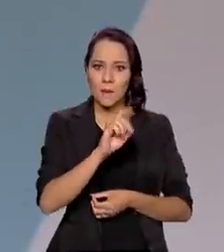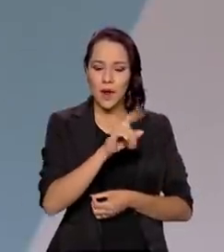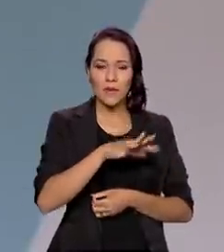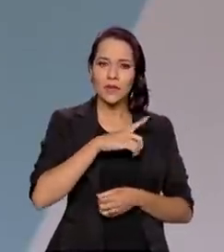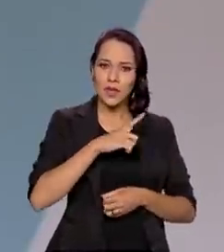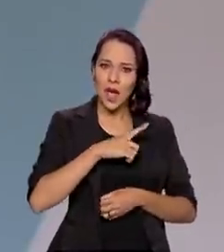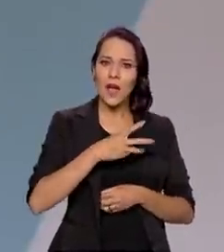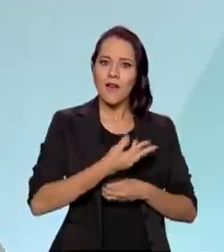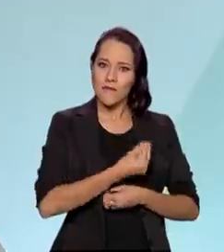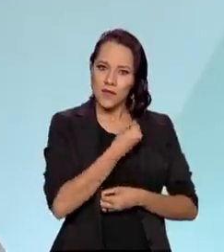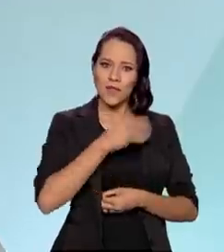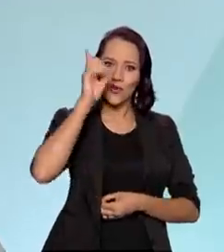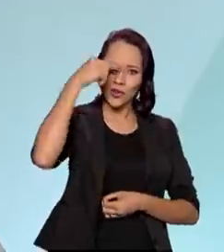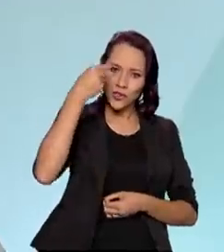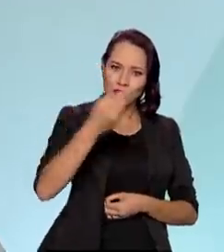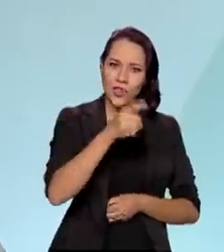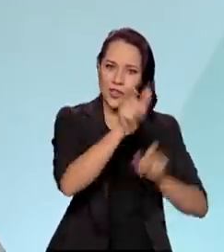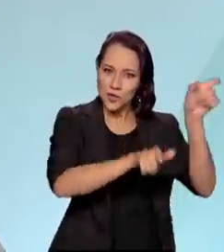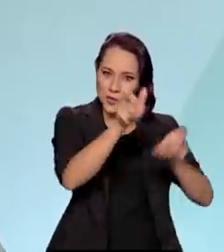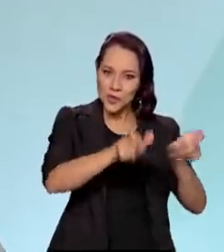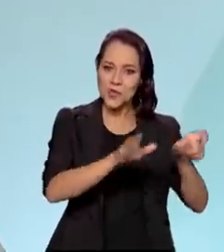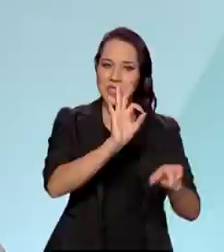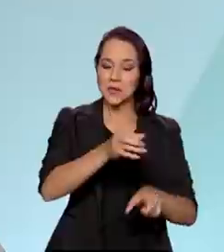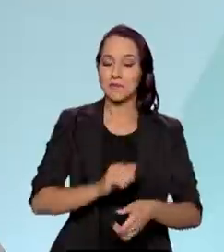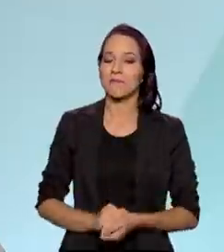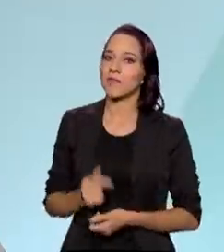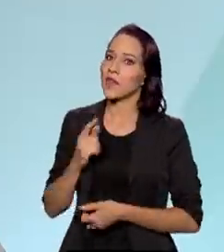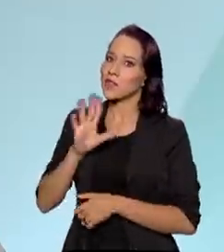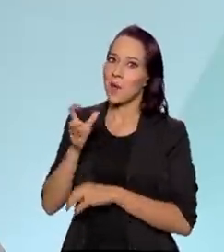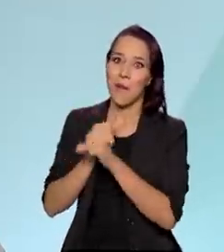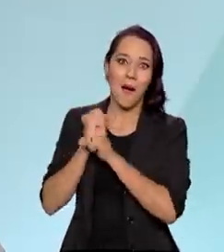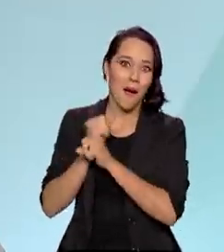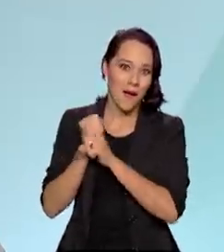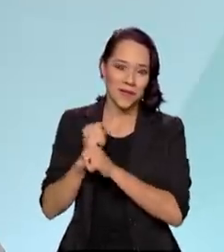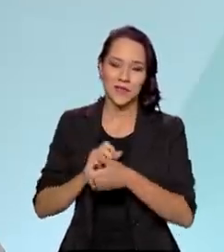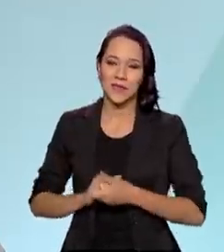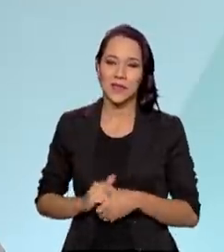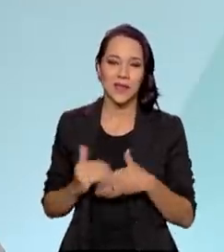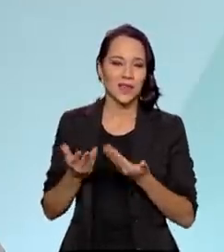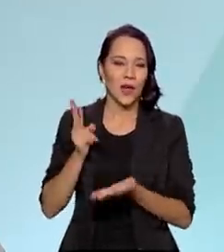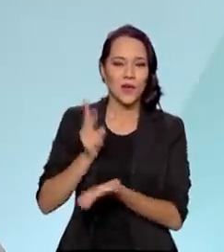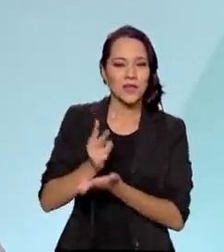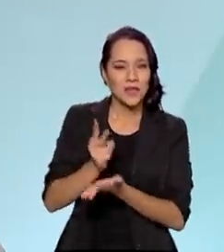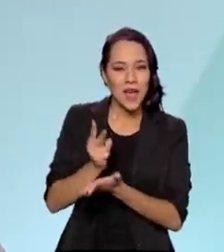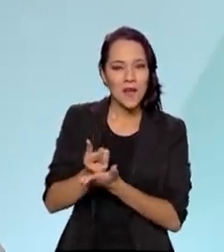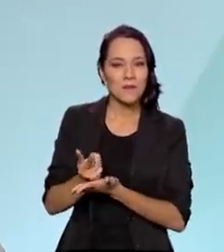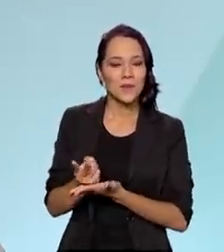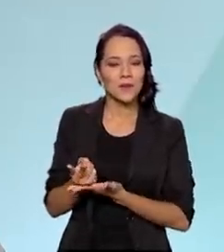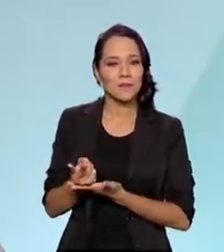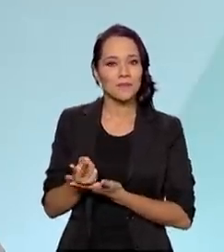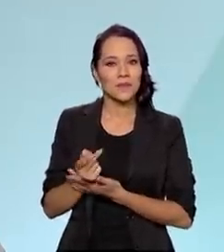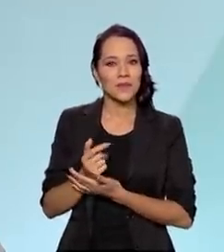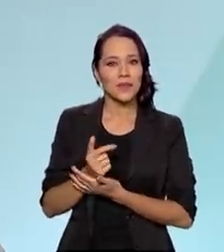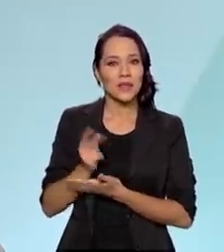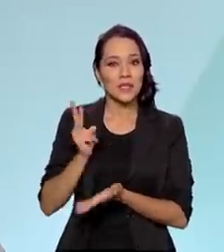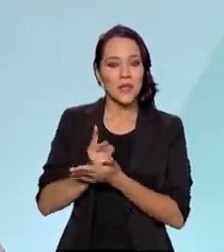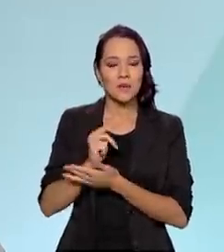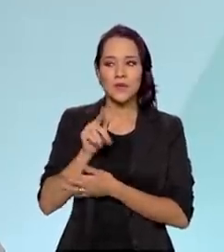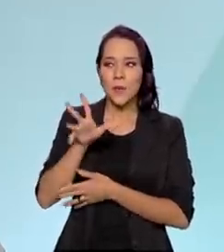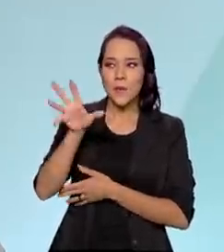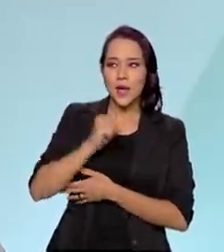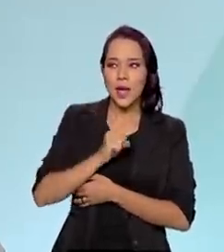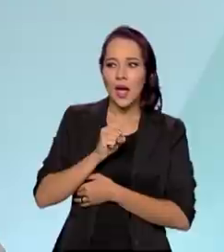dia das pessoas no Brasil. Justamente. E há muito tempo. A gente, toda vez que buscar o seguro